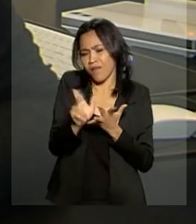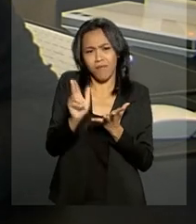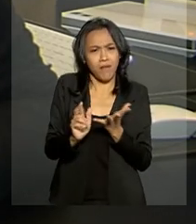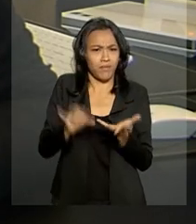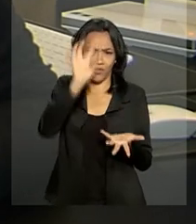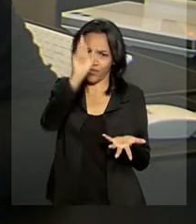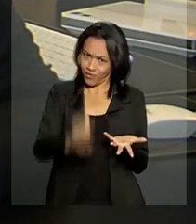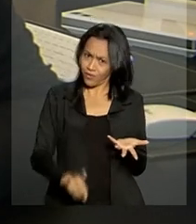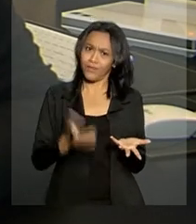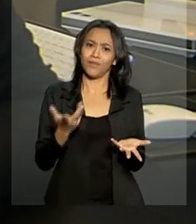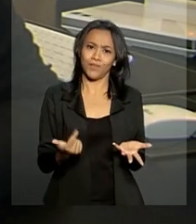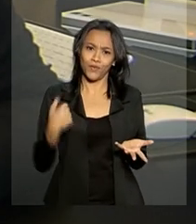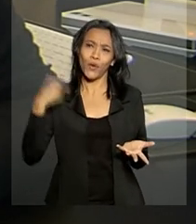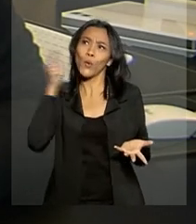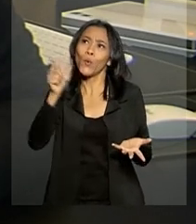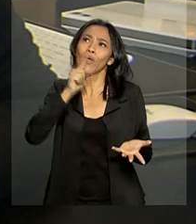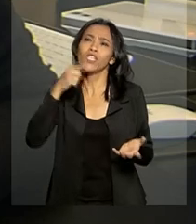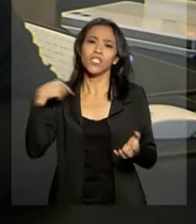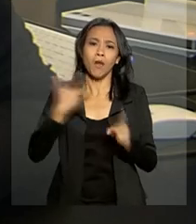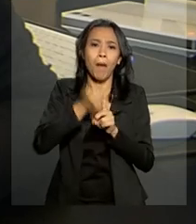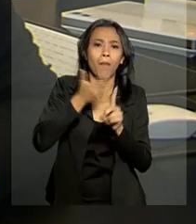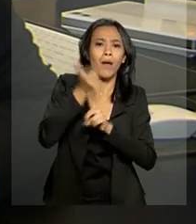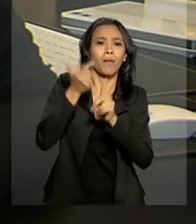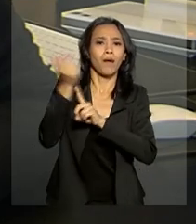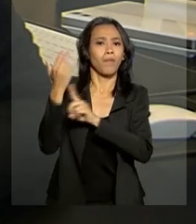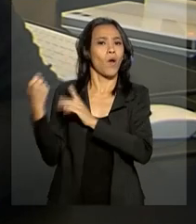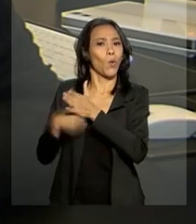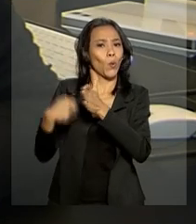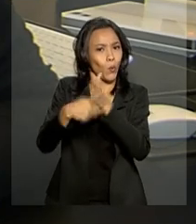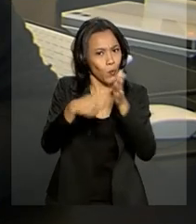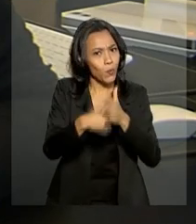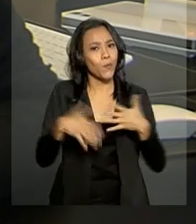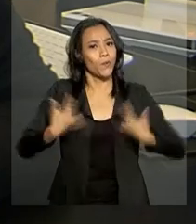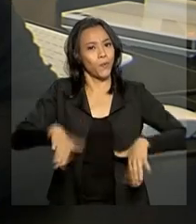outros direitos que foram conquistas importantes, né?